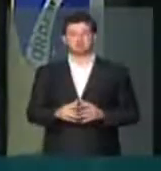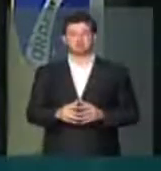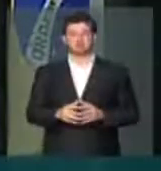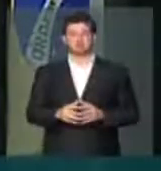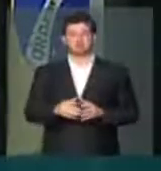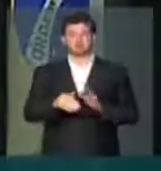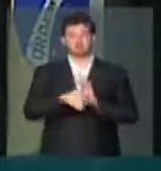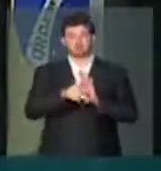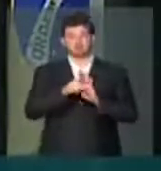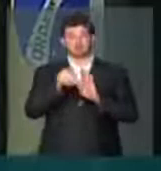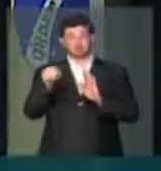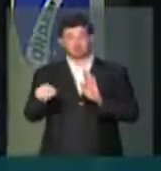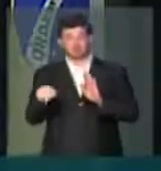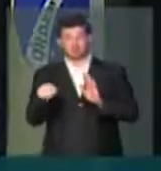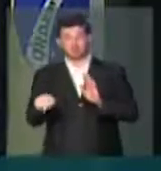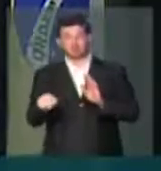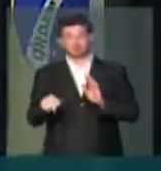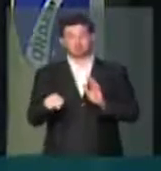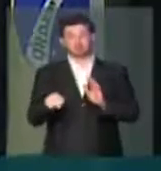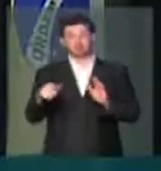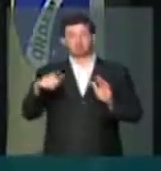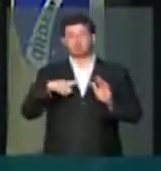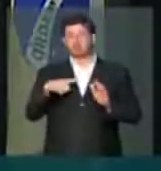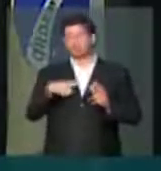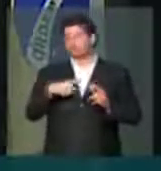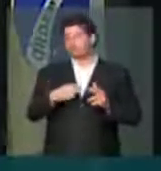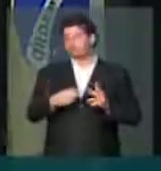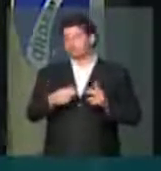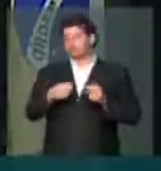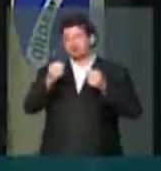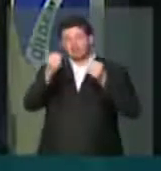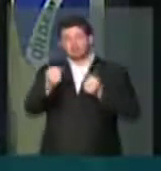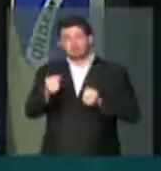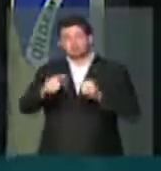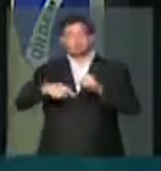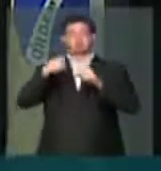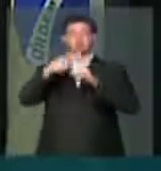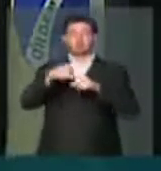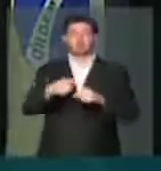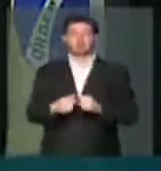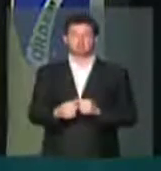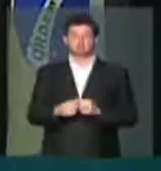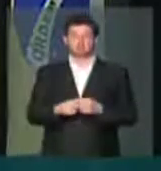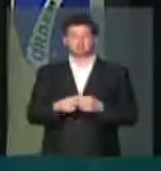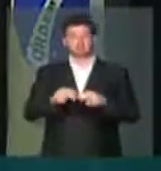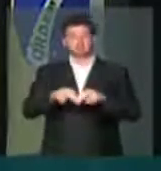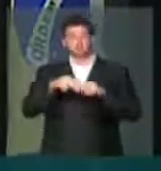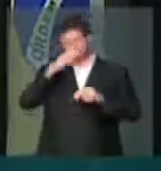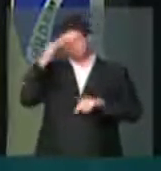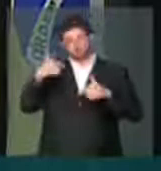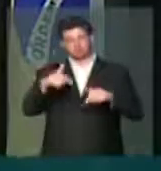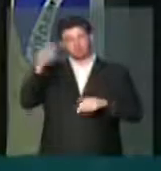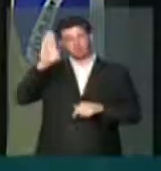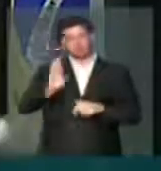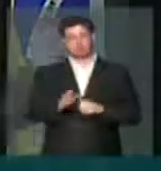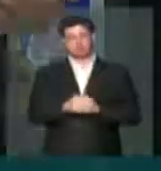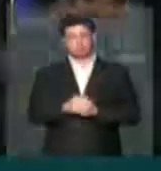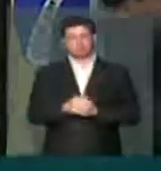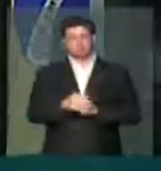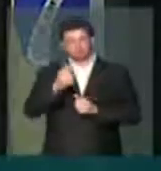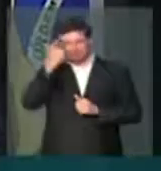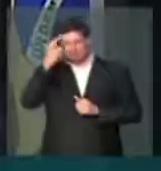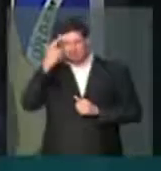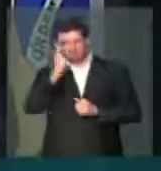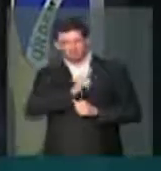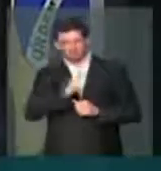essa medida provisória, ela acarreta ainda mais peso sobre o trabalhador brasileiro. Achar que